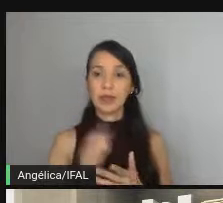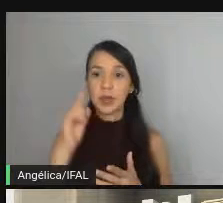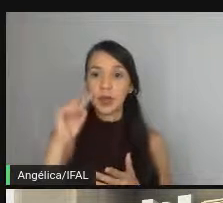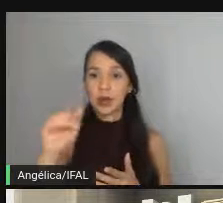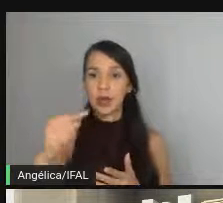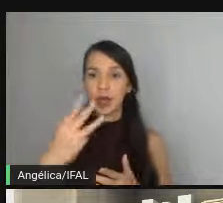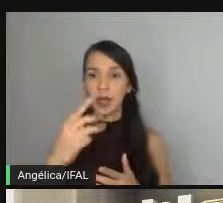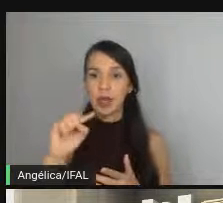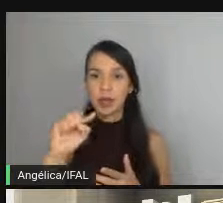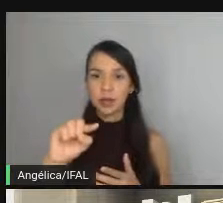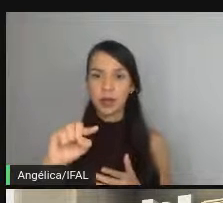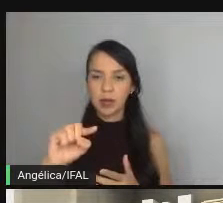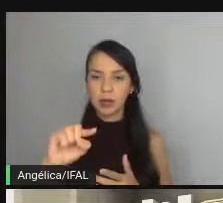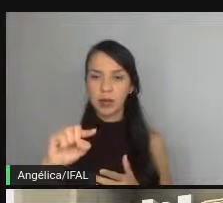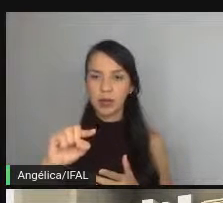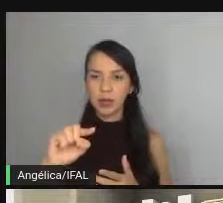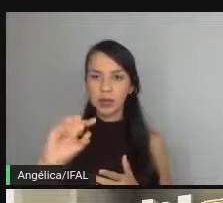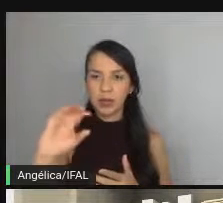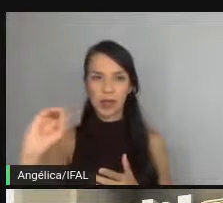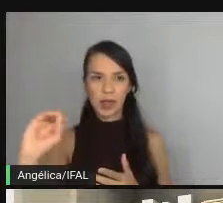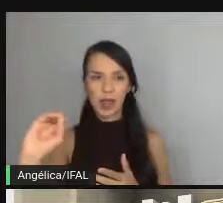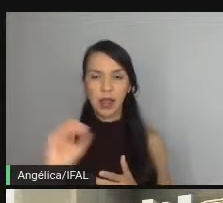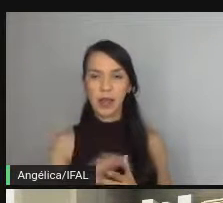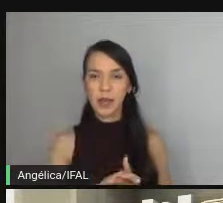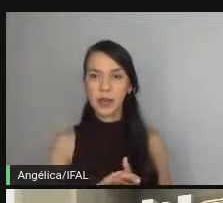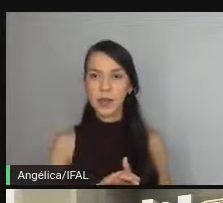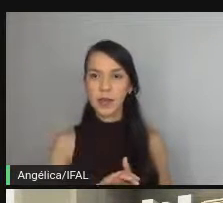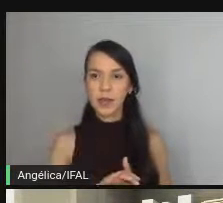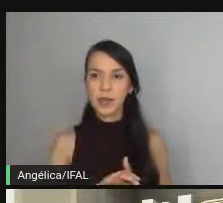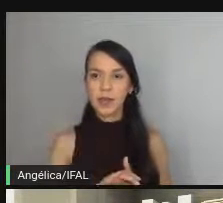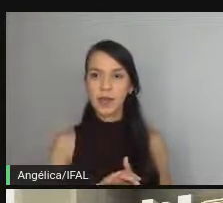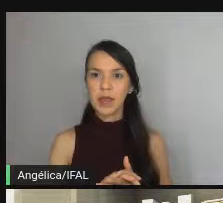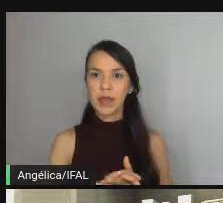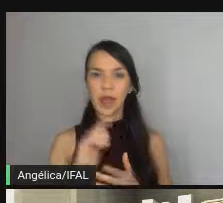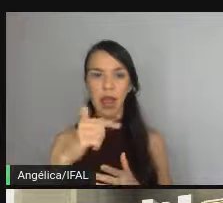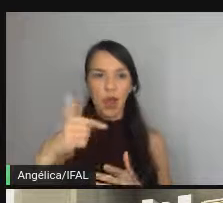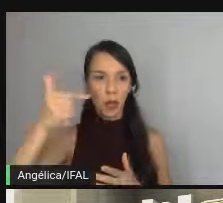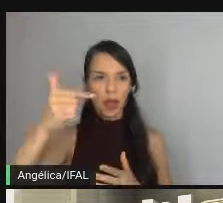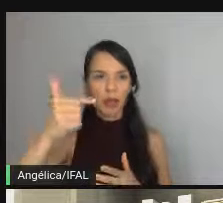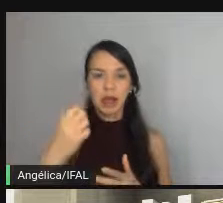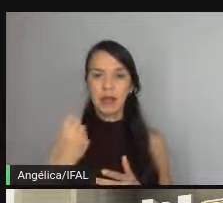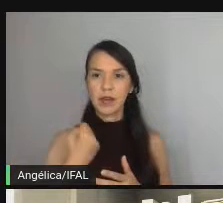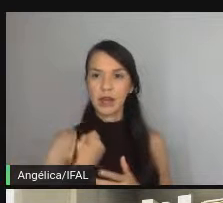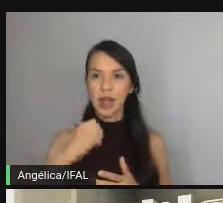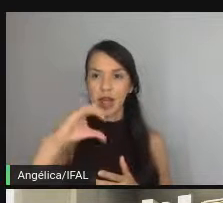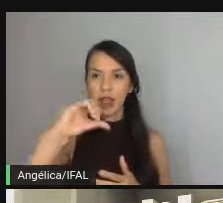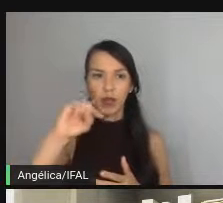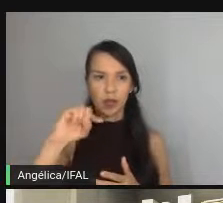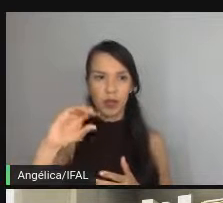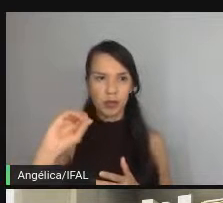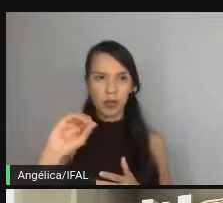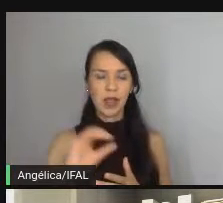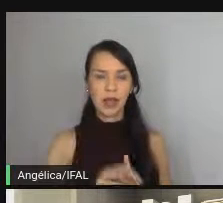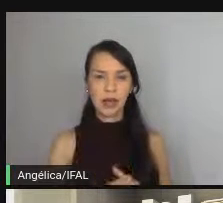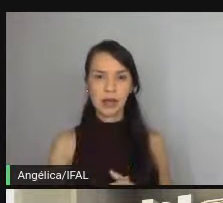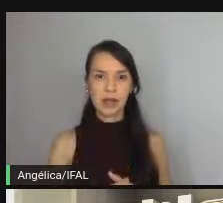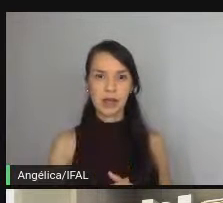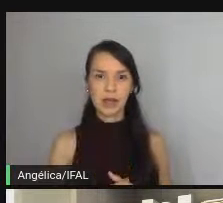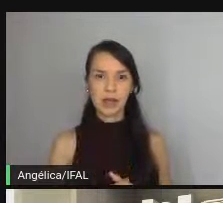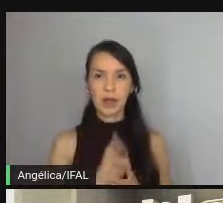botei 3.0 elevado ao quadrado vai dar 9.0 beleza